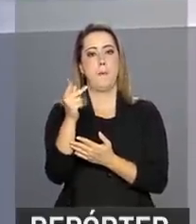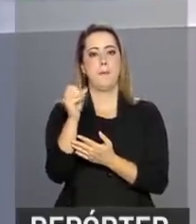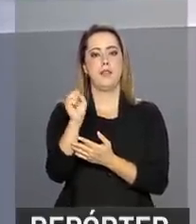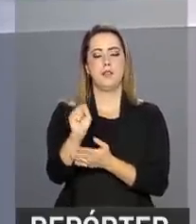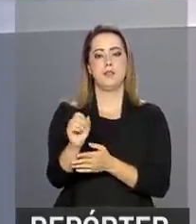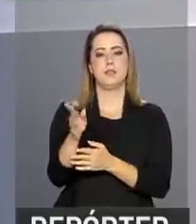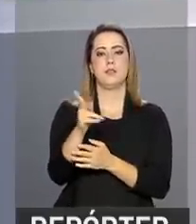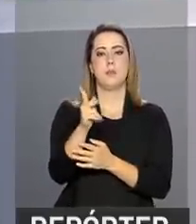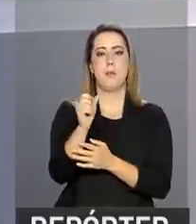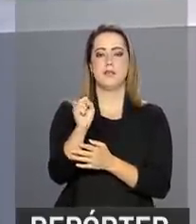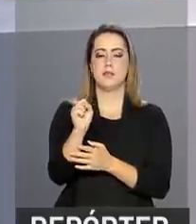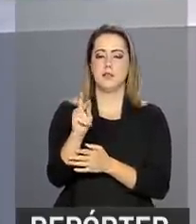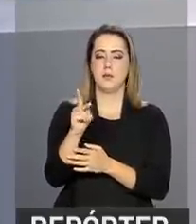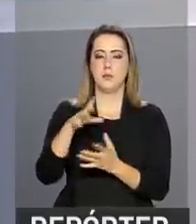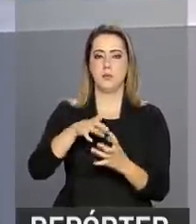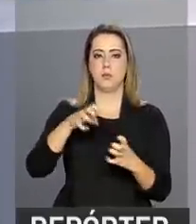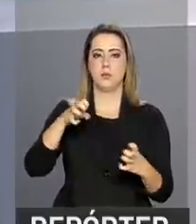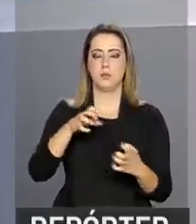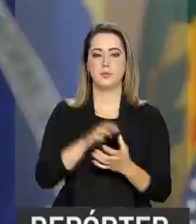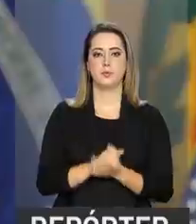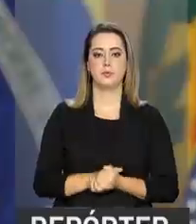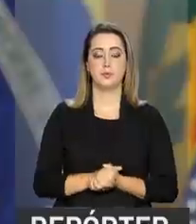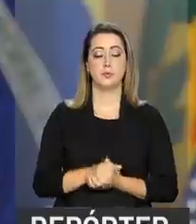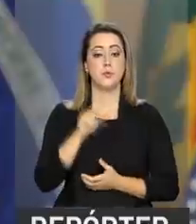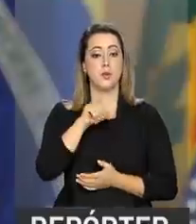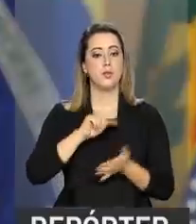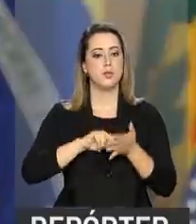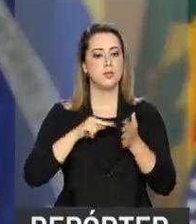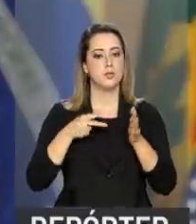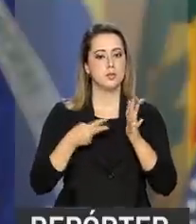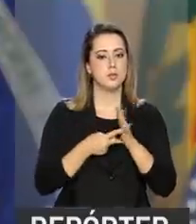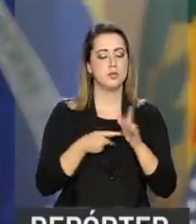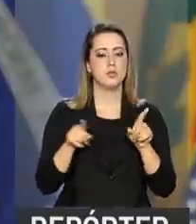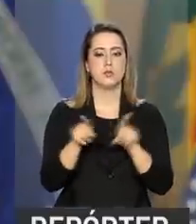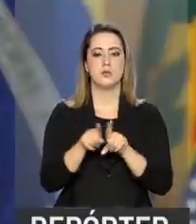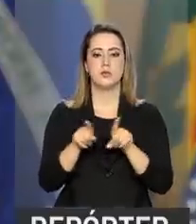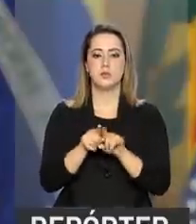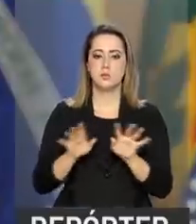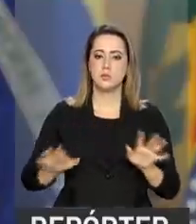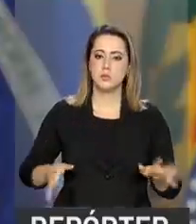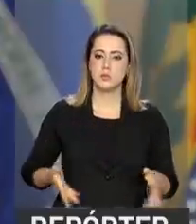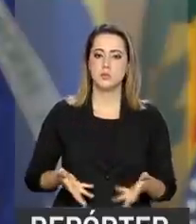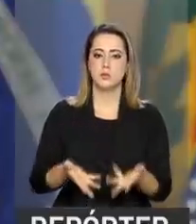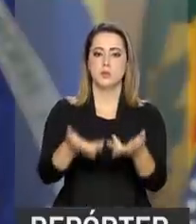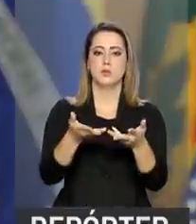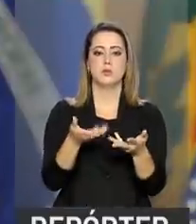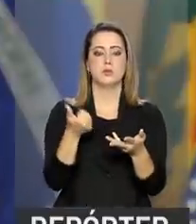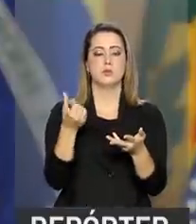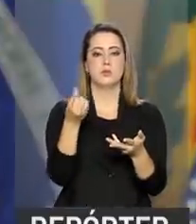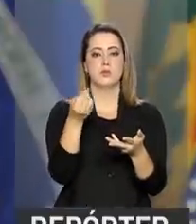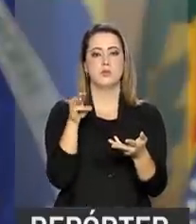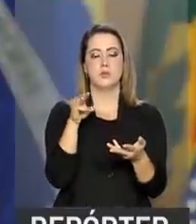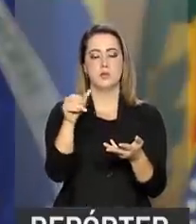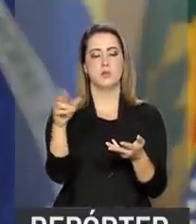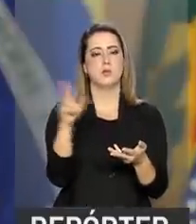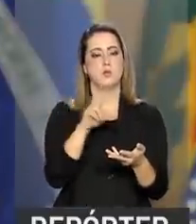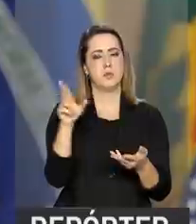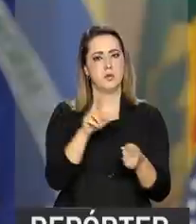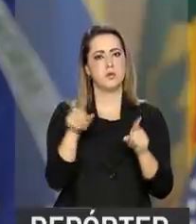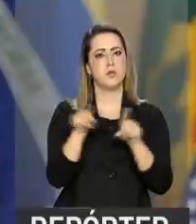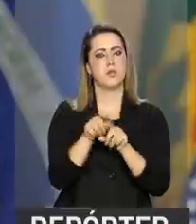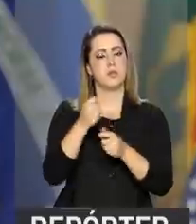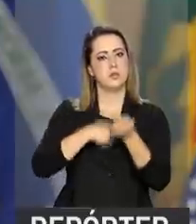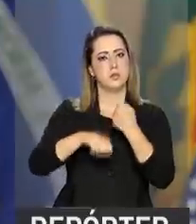-PASEP para idosos. Isso vai representar também uma injeção de 16 bilhões de reais